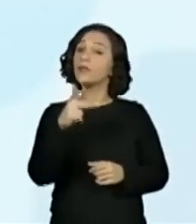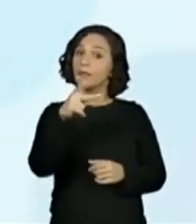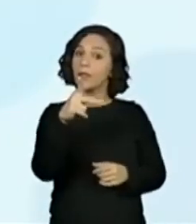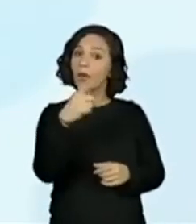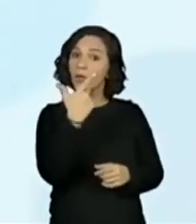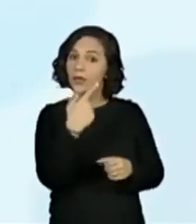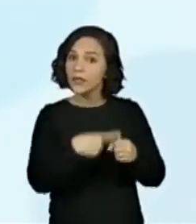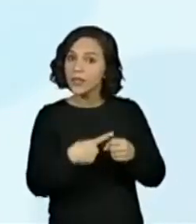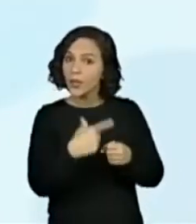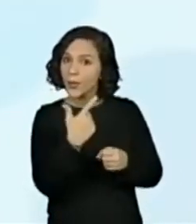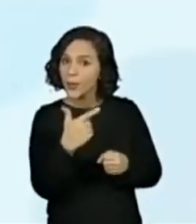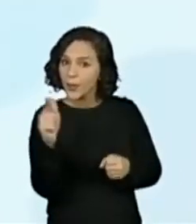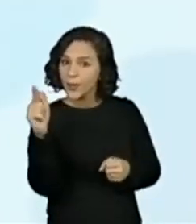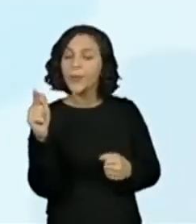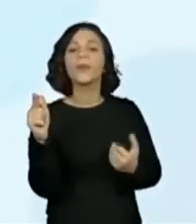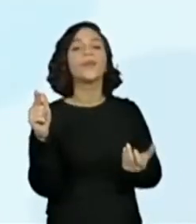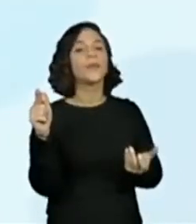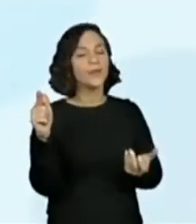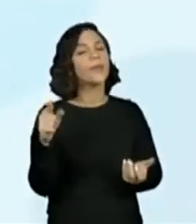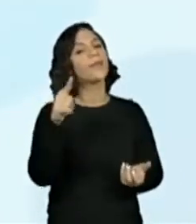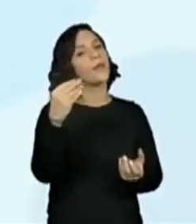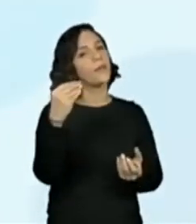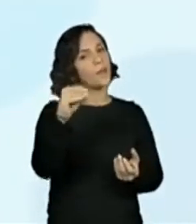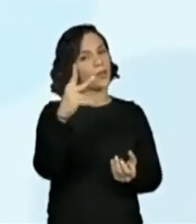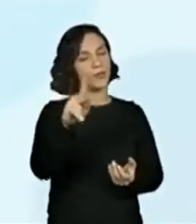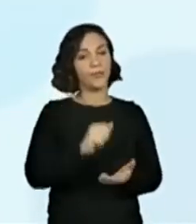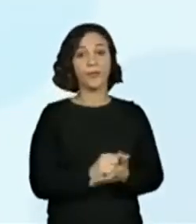que a gente já está no dia 5 de...